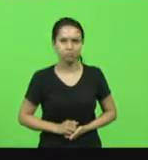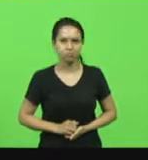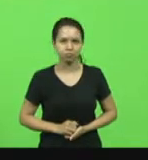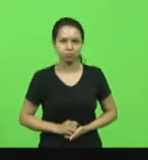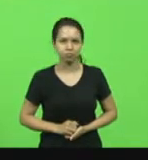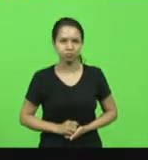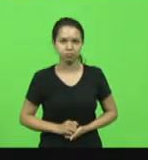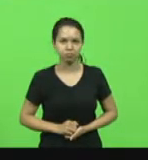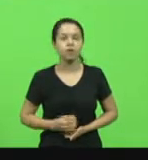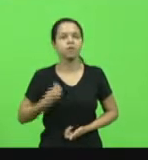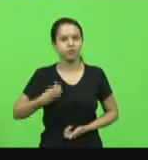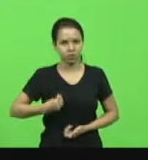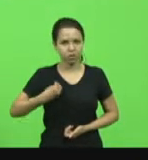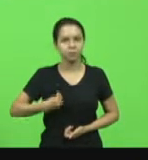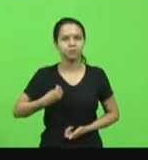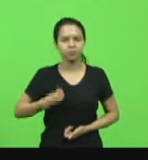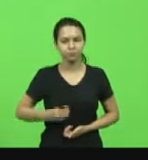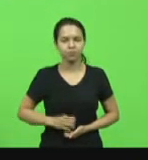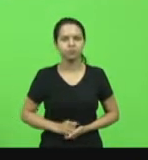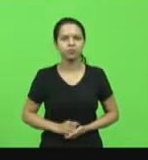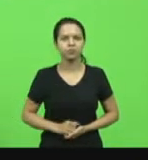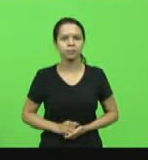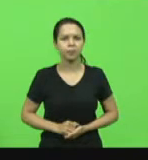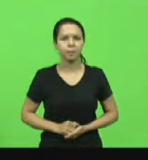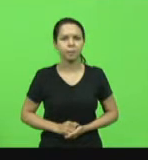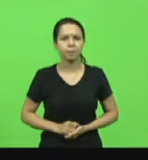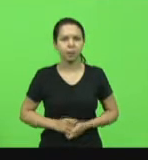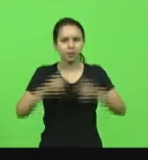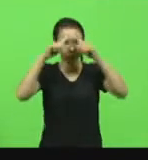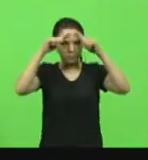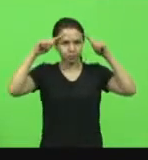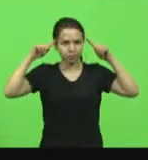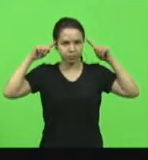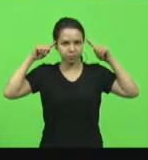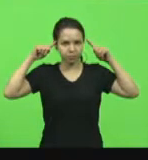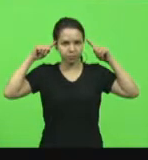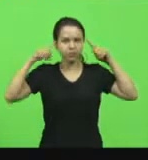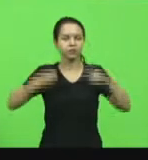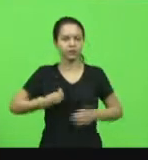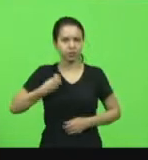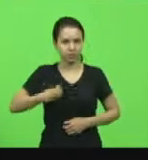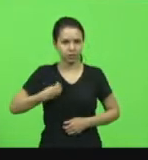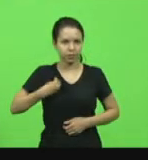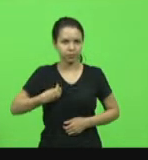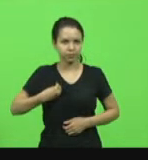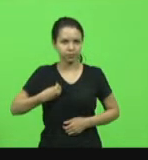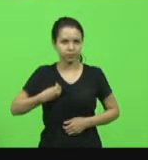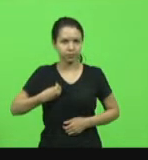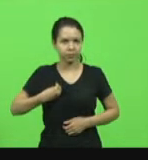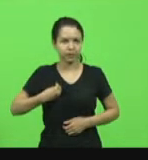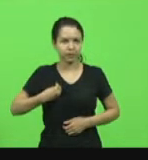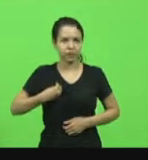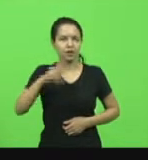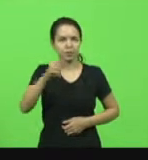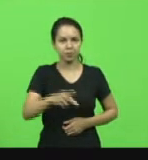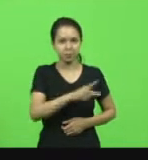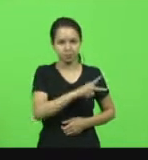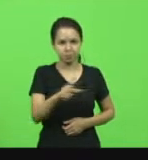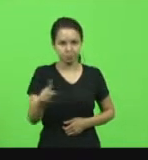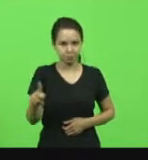Presente, senhor presidente. Deputado Neudir Sareta. Presente. Deputado Padre Pedro Baldeceira.